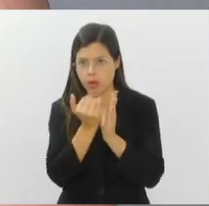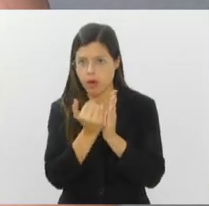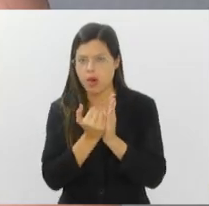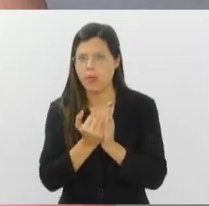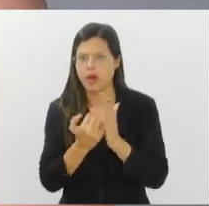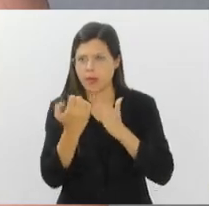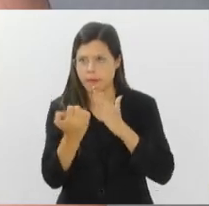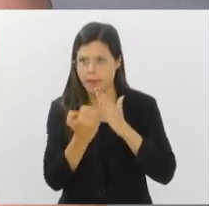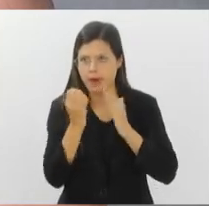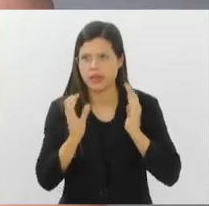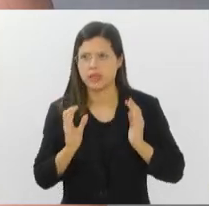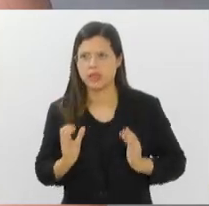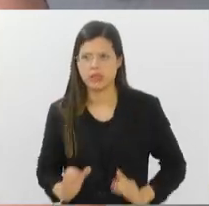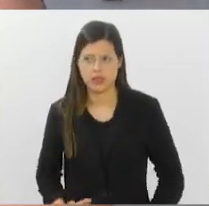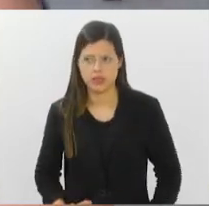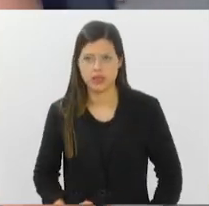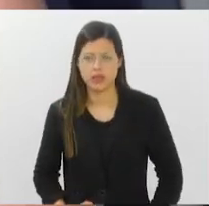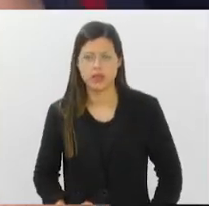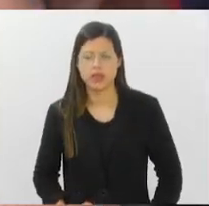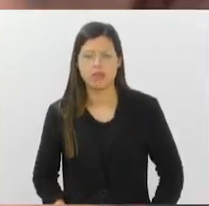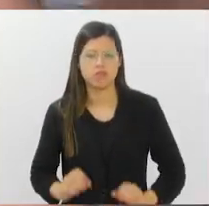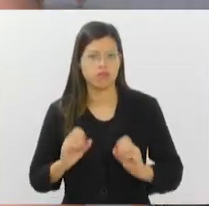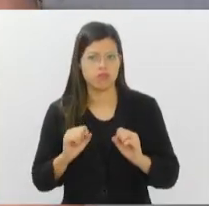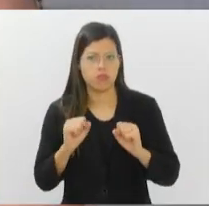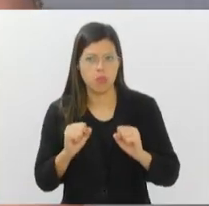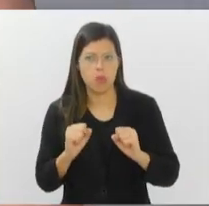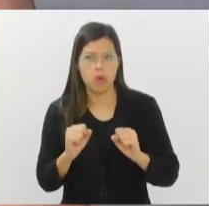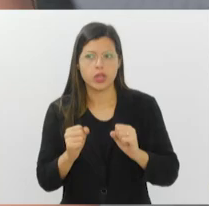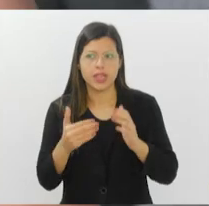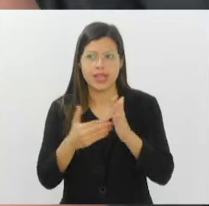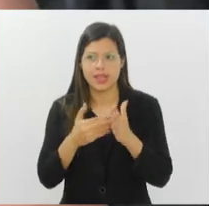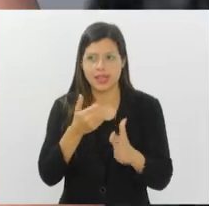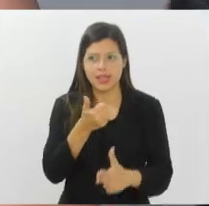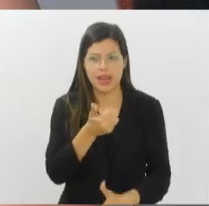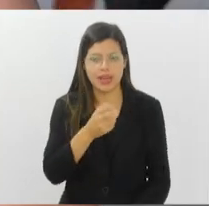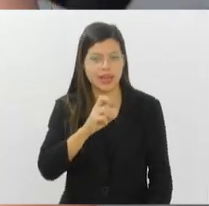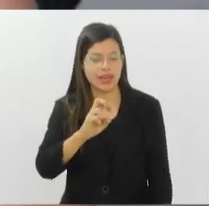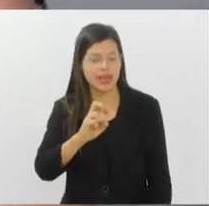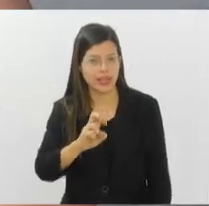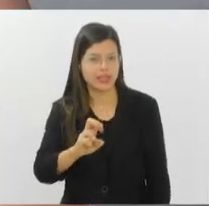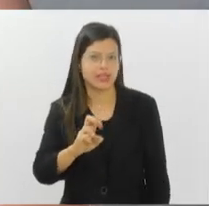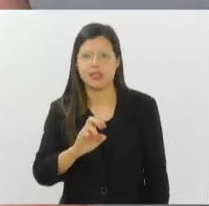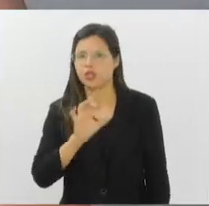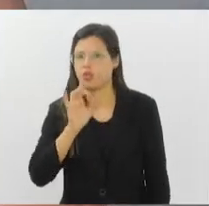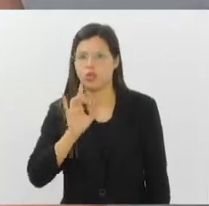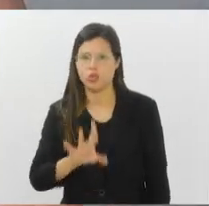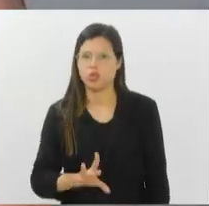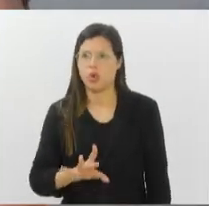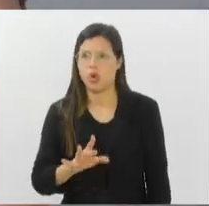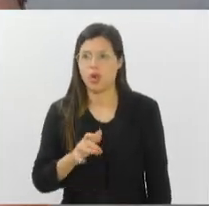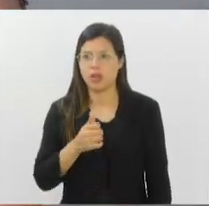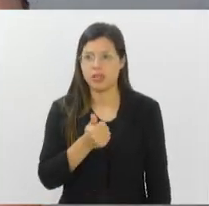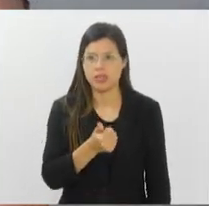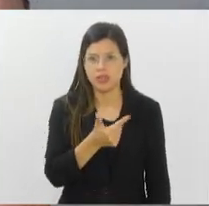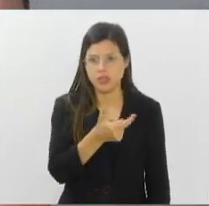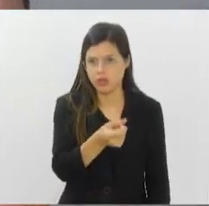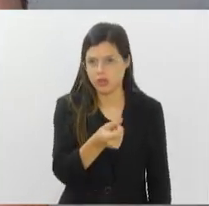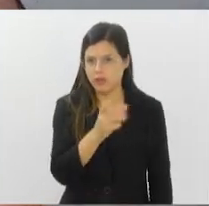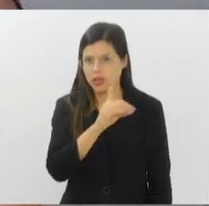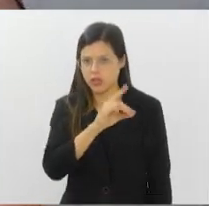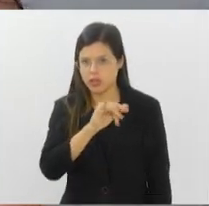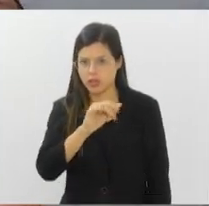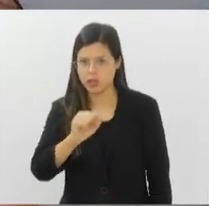tem adesão, pode se estender até 15 e basta. 120 dias é somente para a mulher,